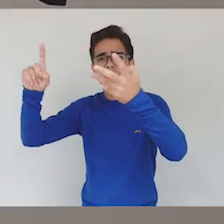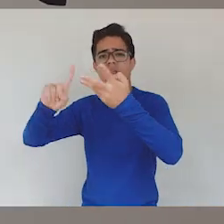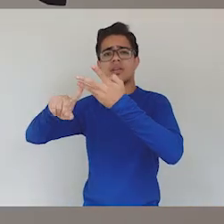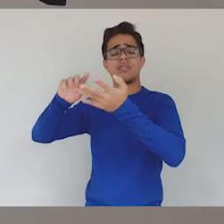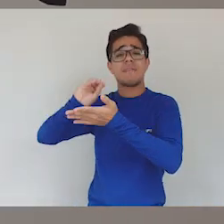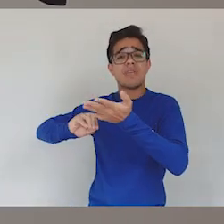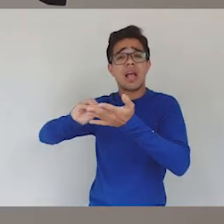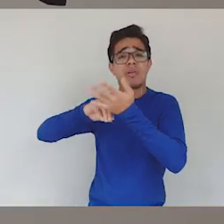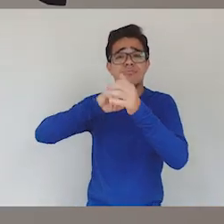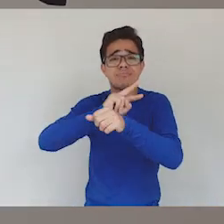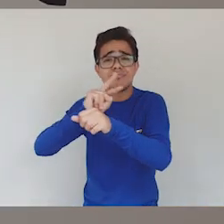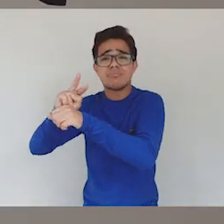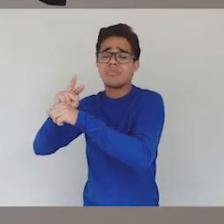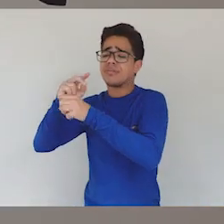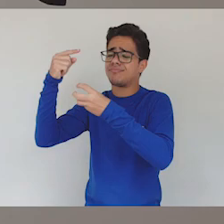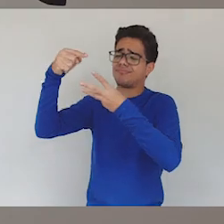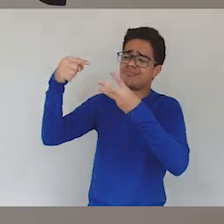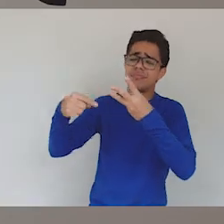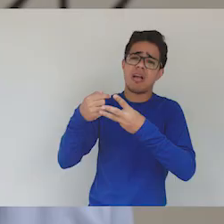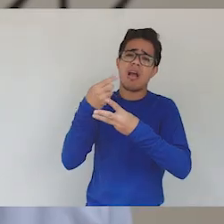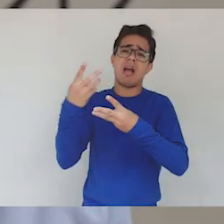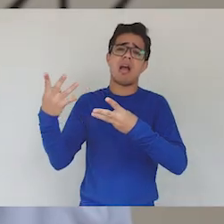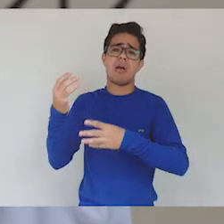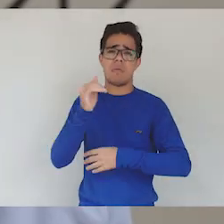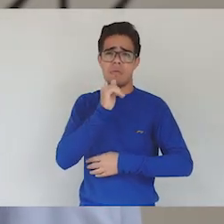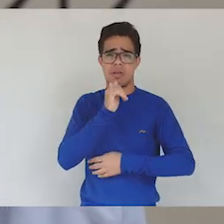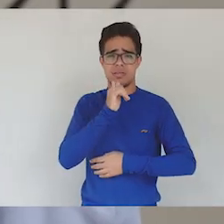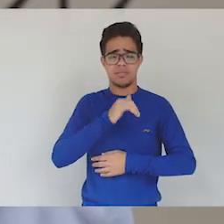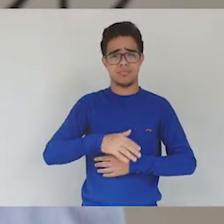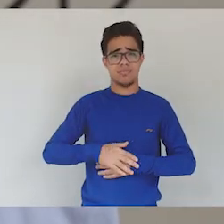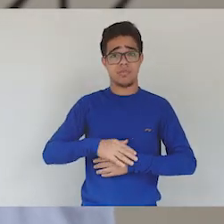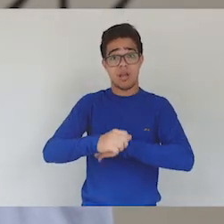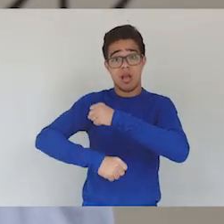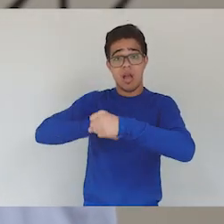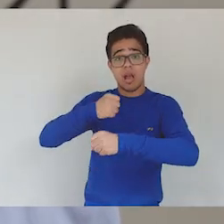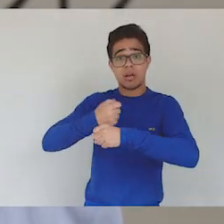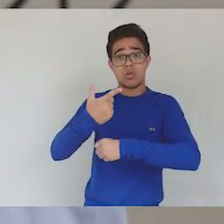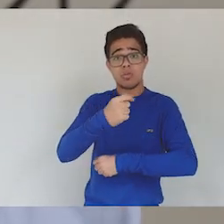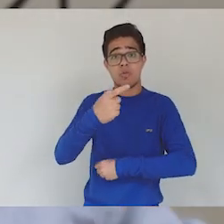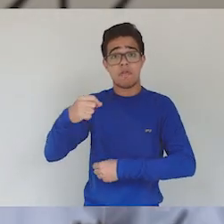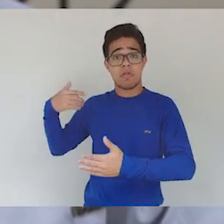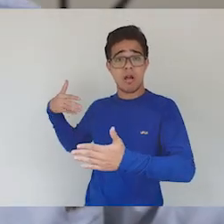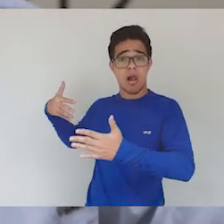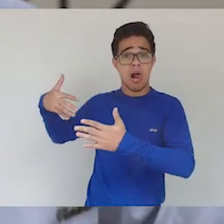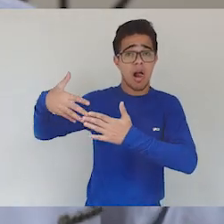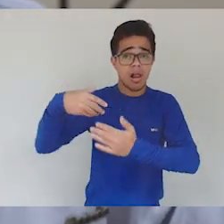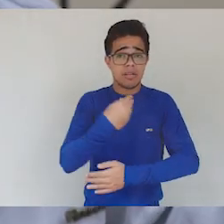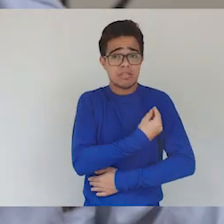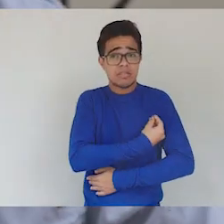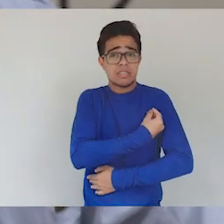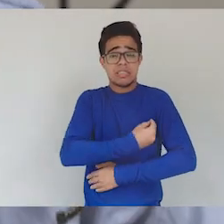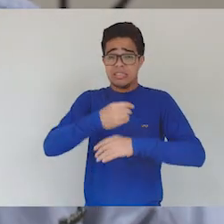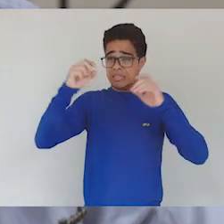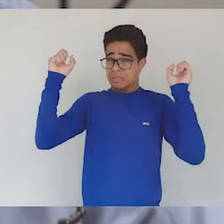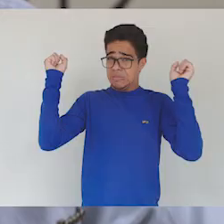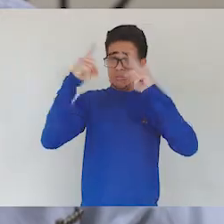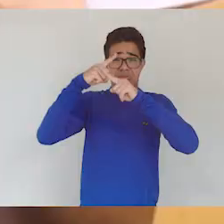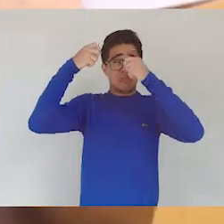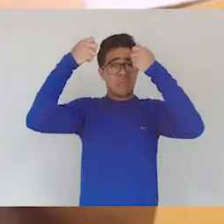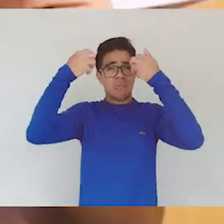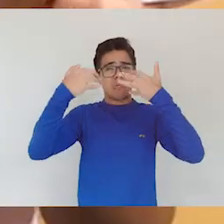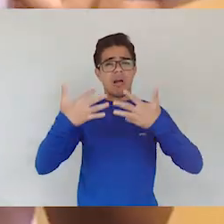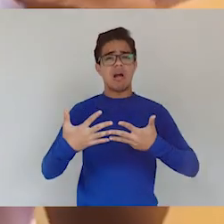não cuidado, só para citar algum. O que vivemos em 2020 é difícil até te explicar.